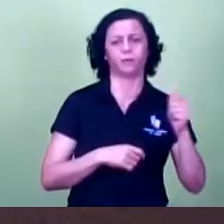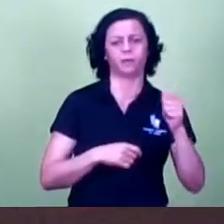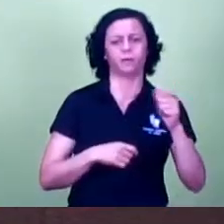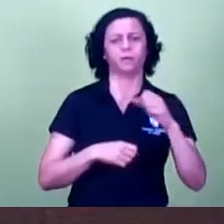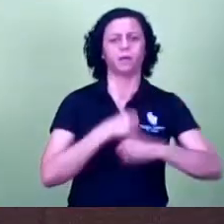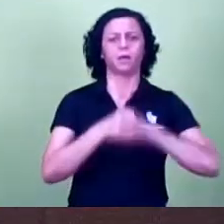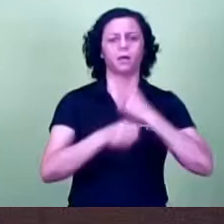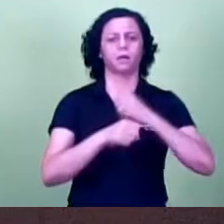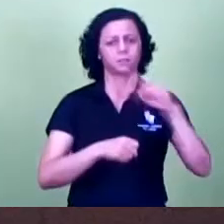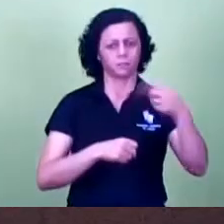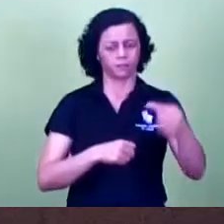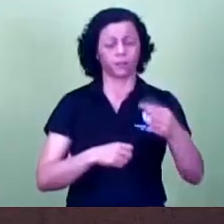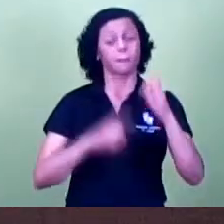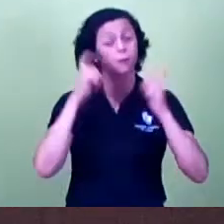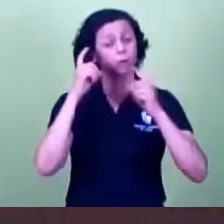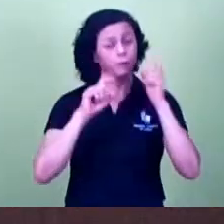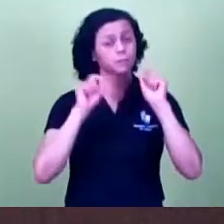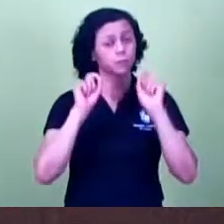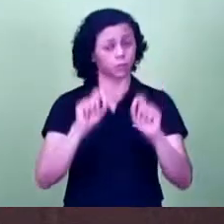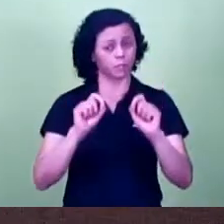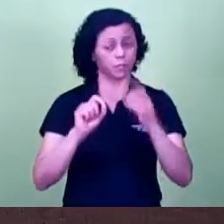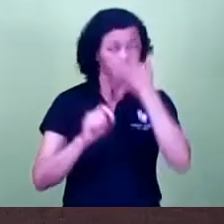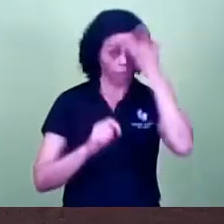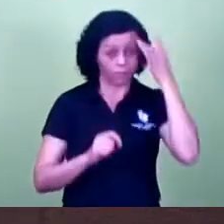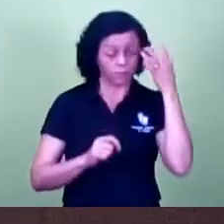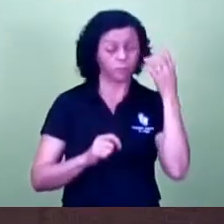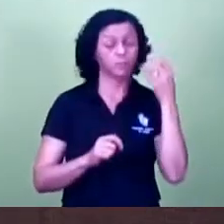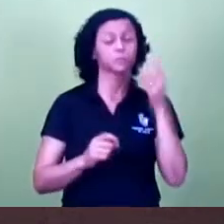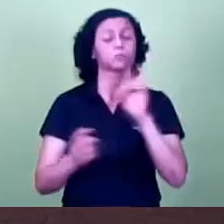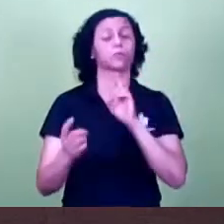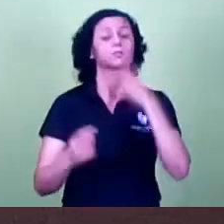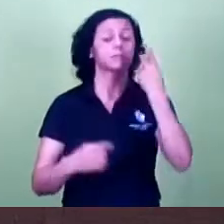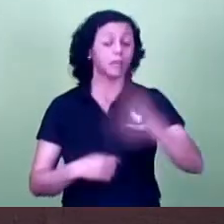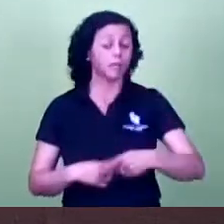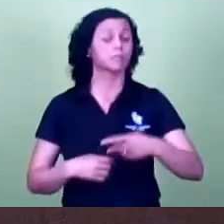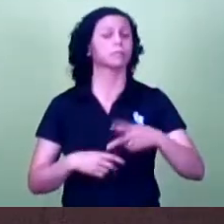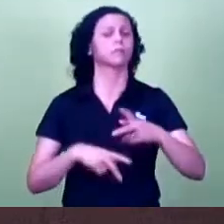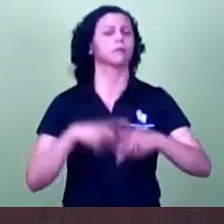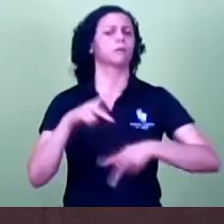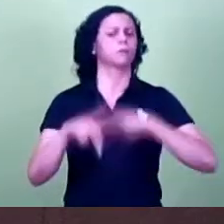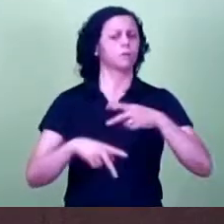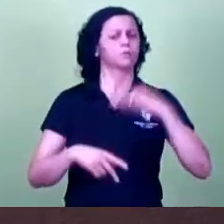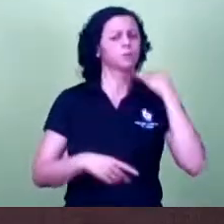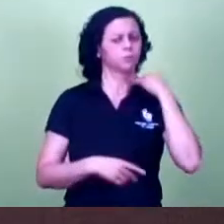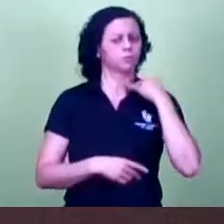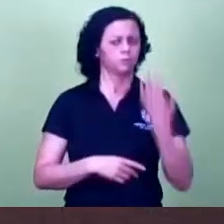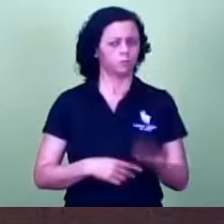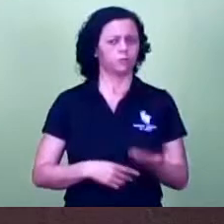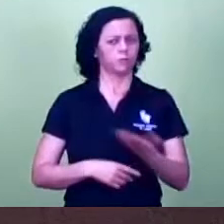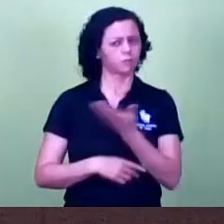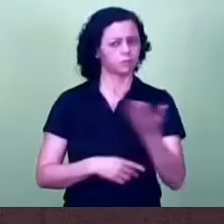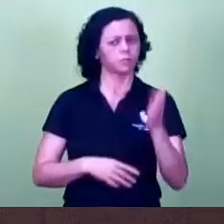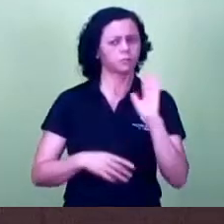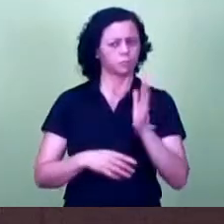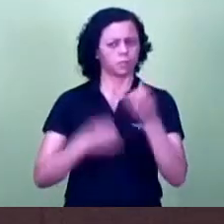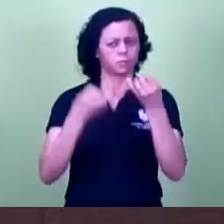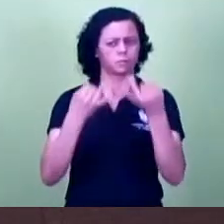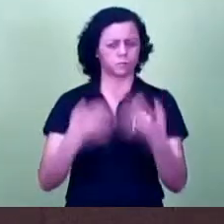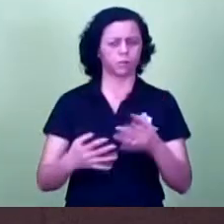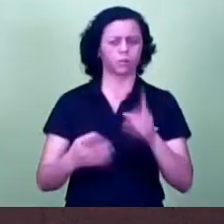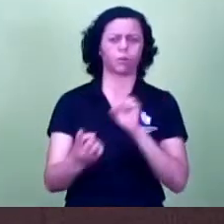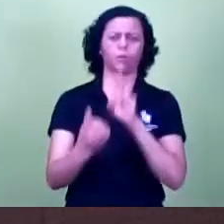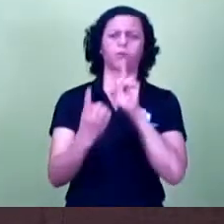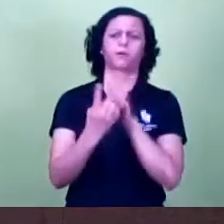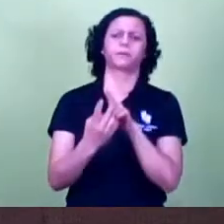nossa preocupação são com usuários da nossa cidade que como vossa excelência falou já é um atendimento